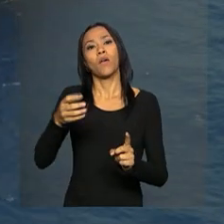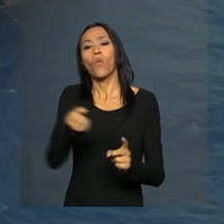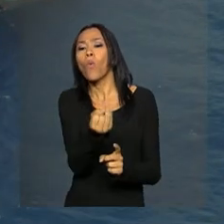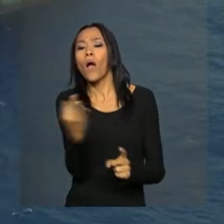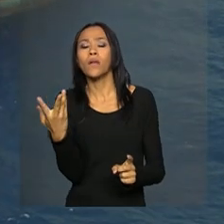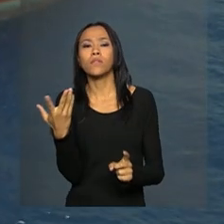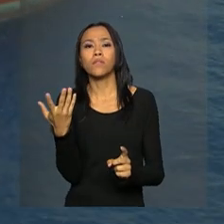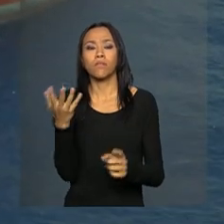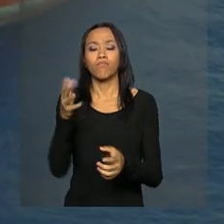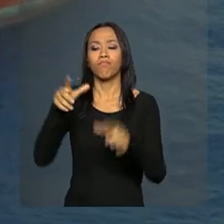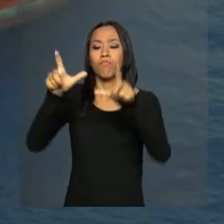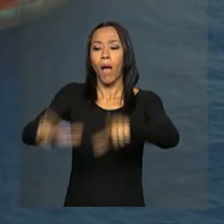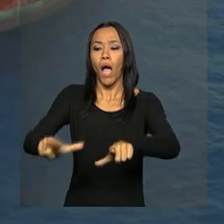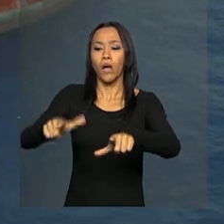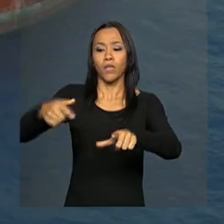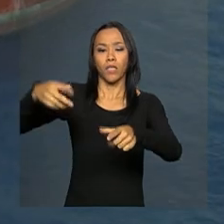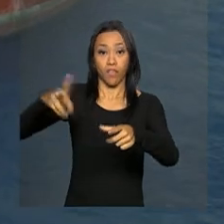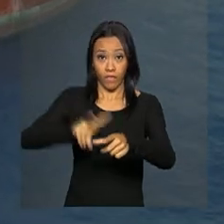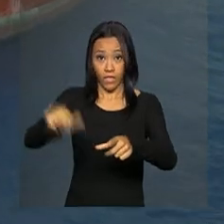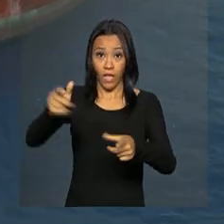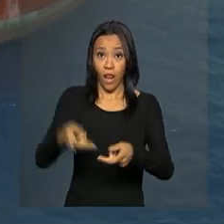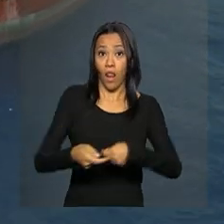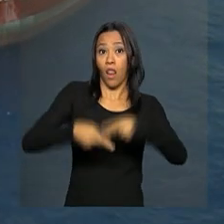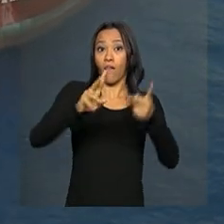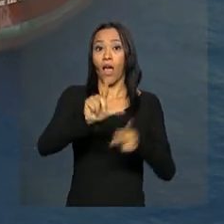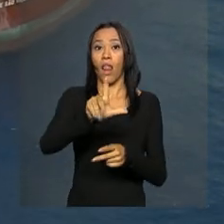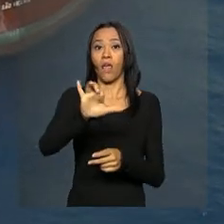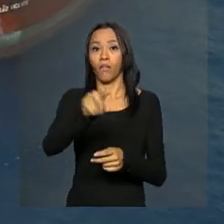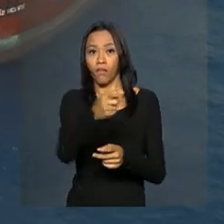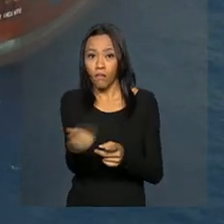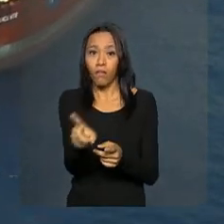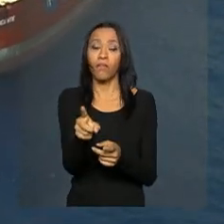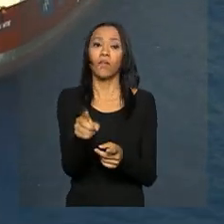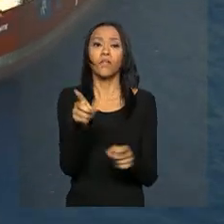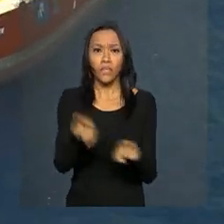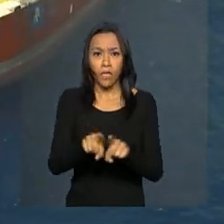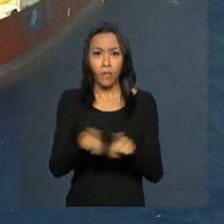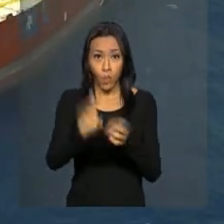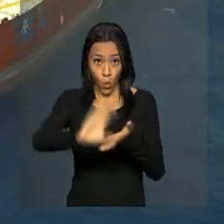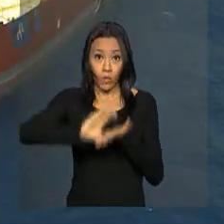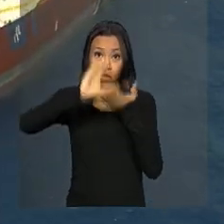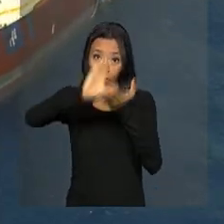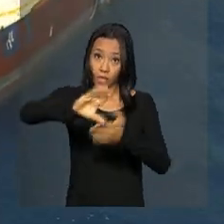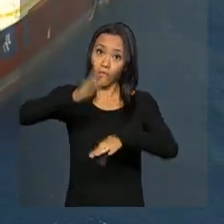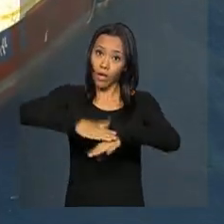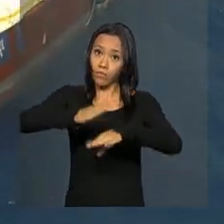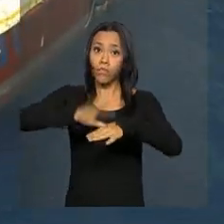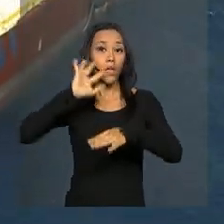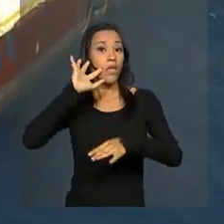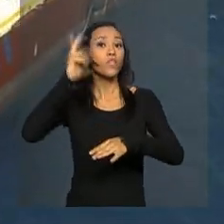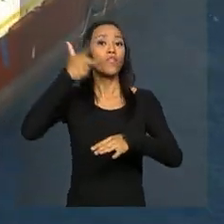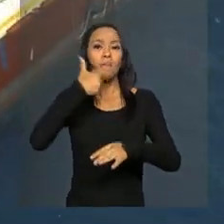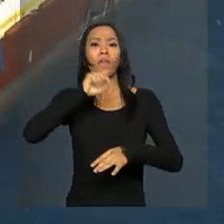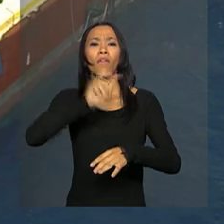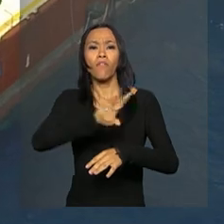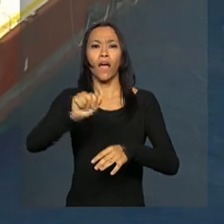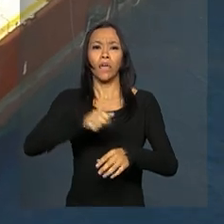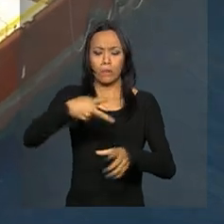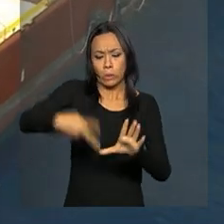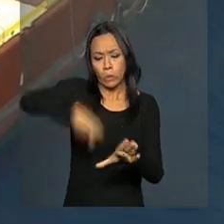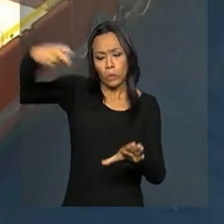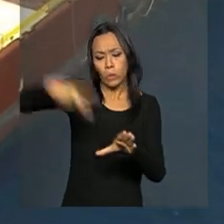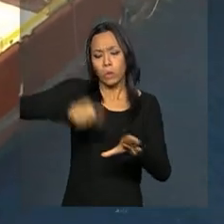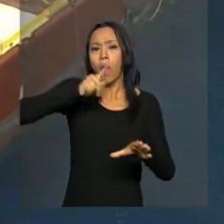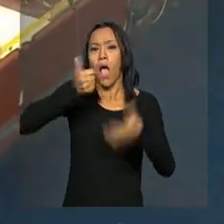quais blocos do pré-sal serão leiloados e o Conselho Nacional de Política Energética decide quem vai explorar as áreas do